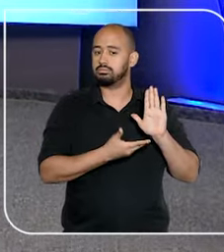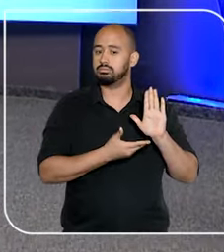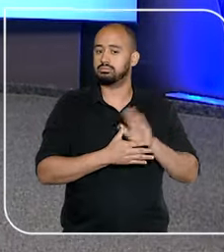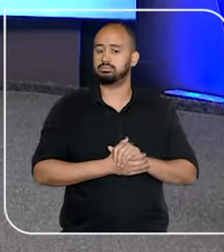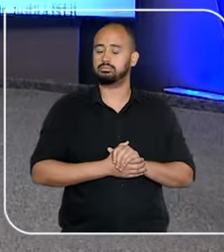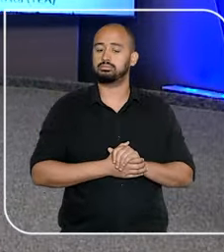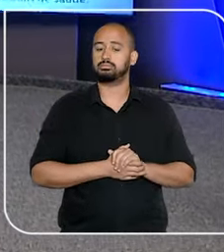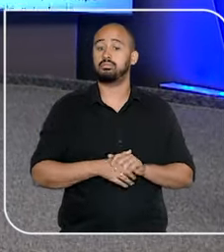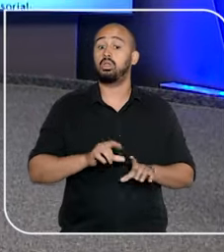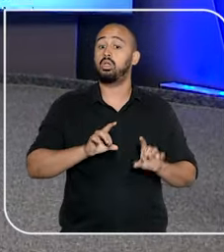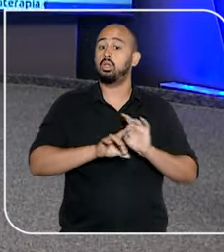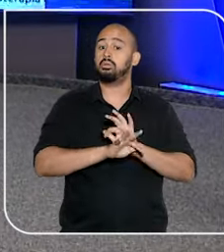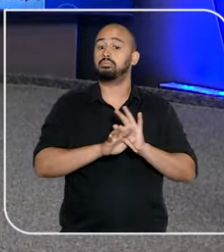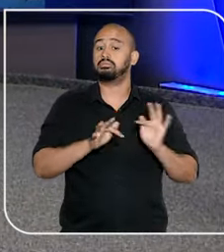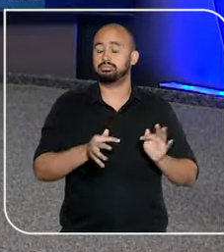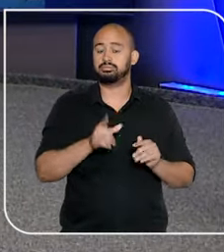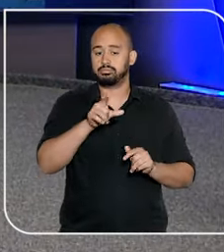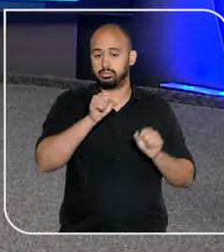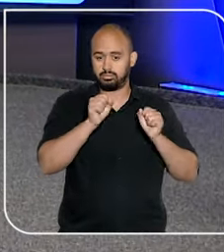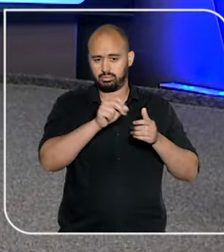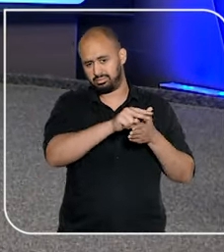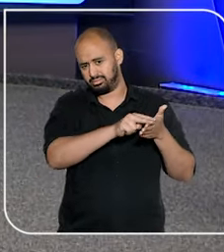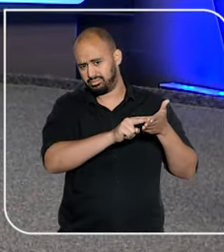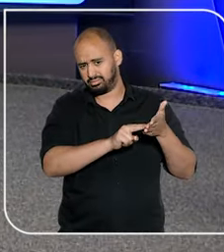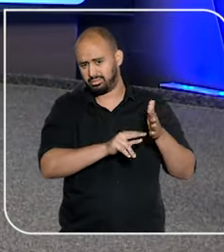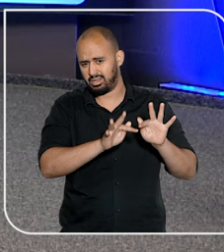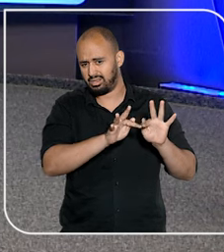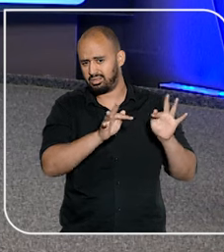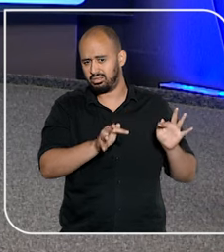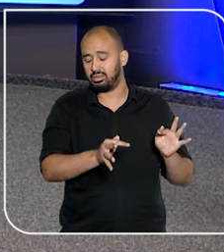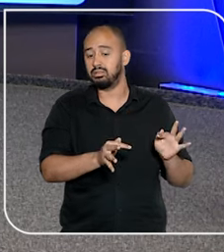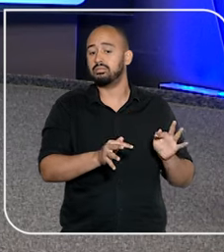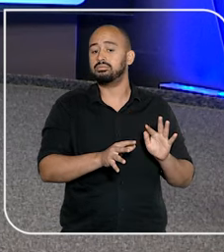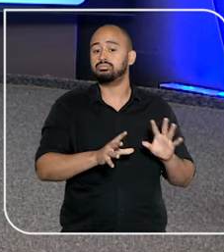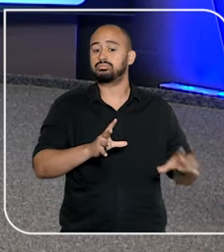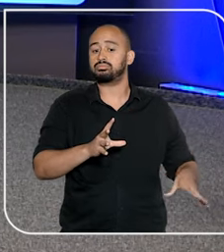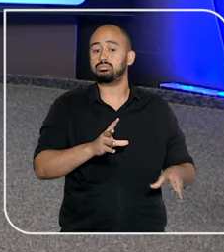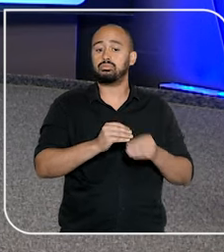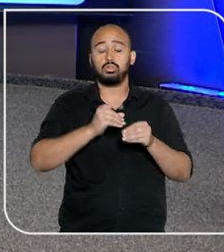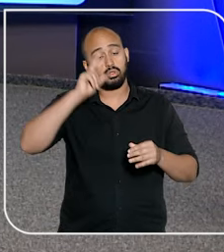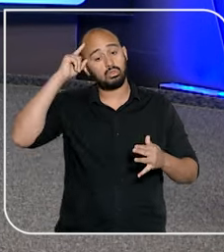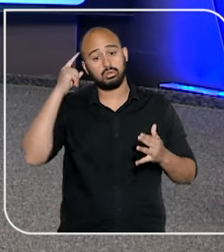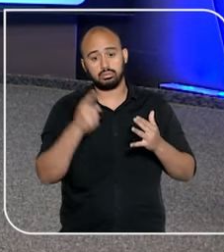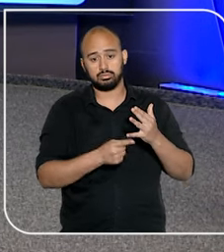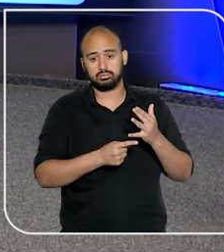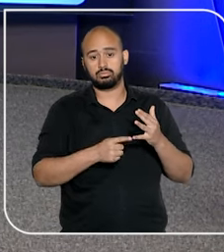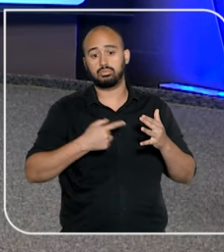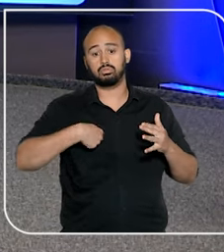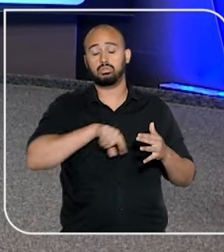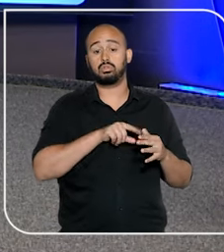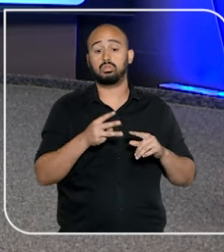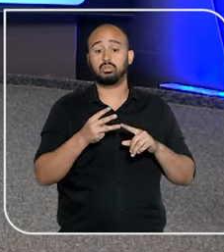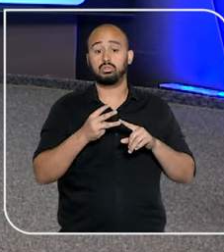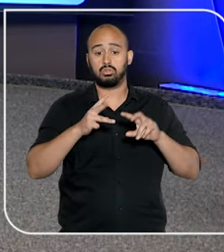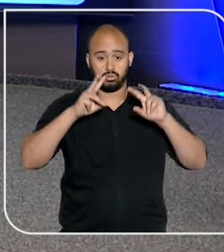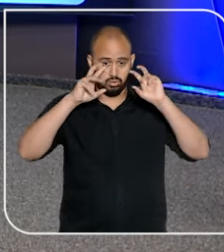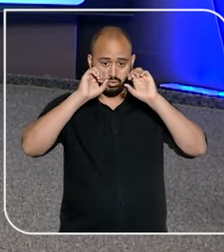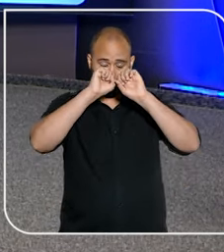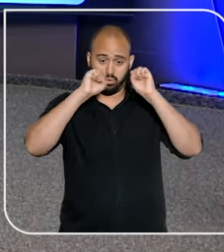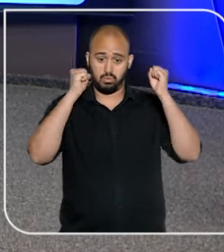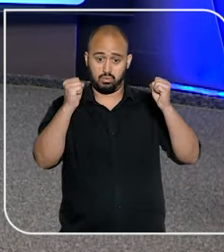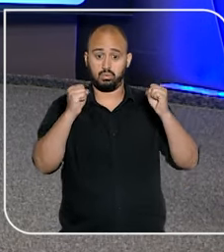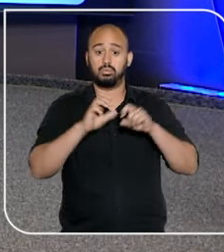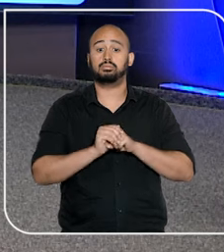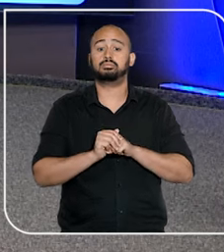neste ícone bem aqui e pronto. Pode ler um resumo simplificado dessa decisão da terceira